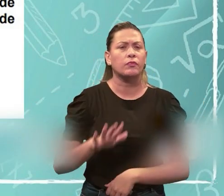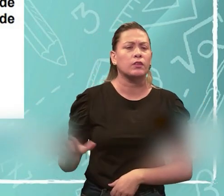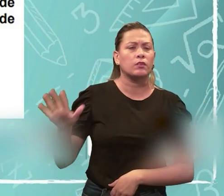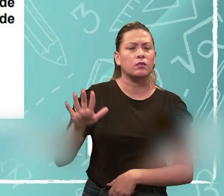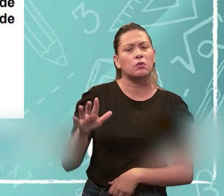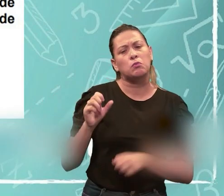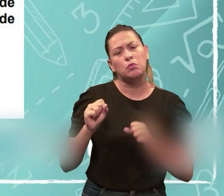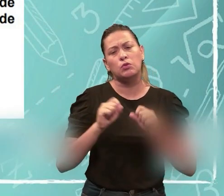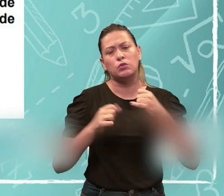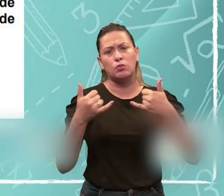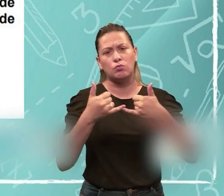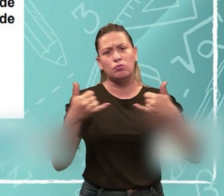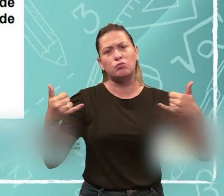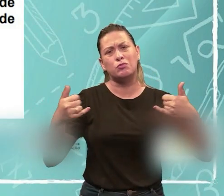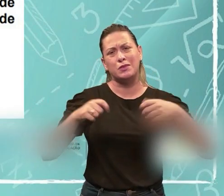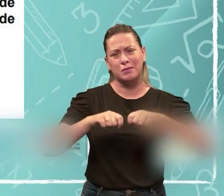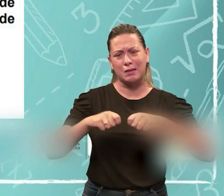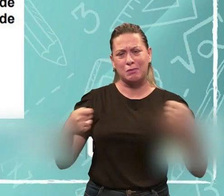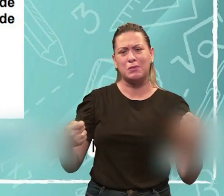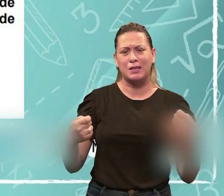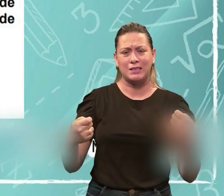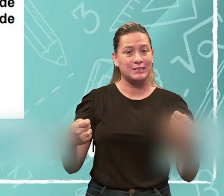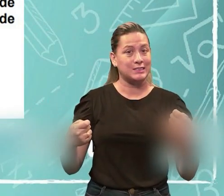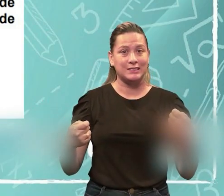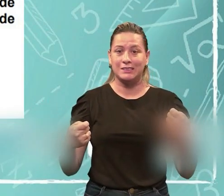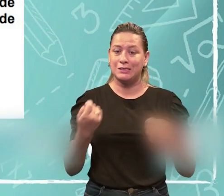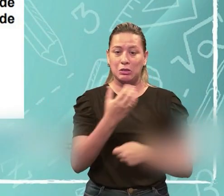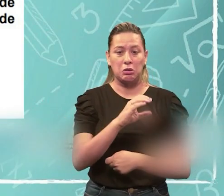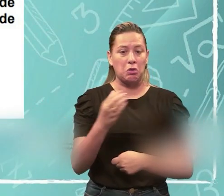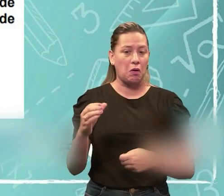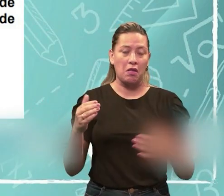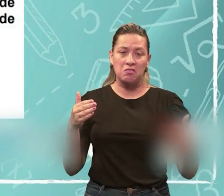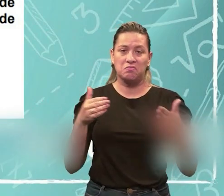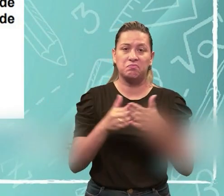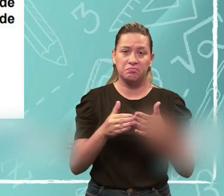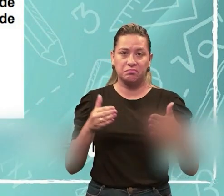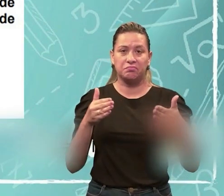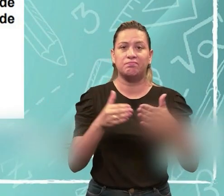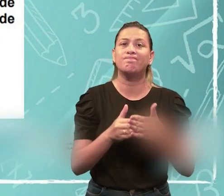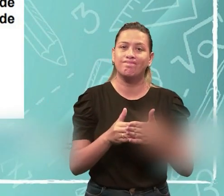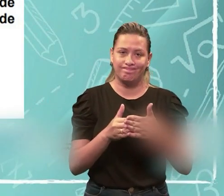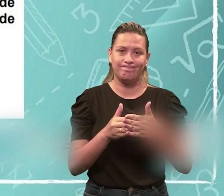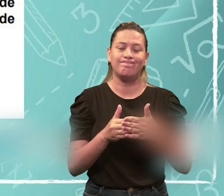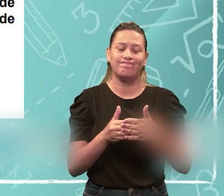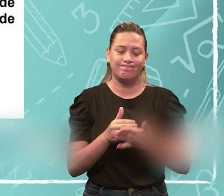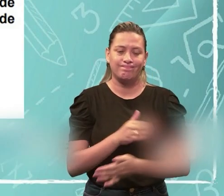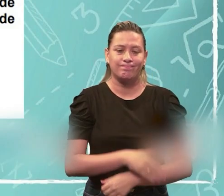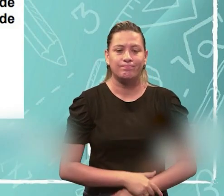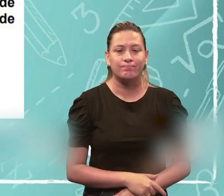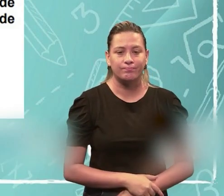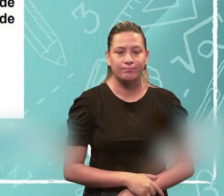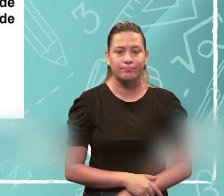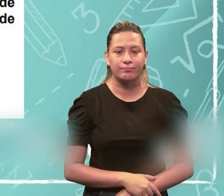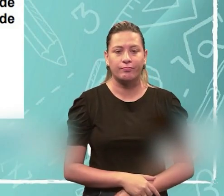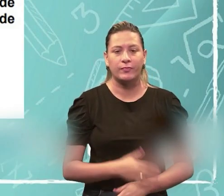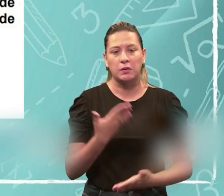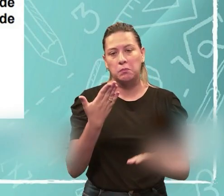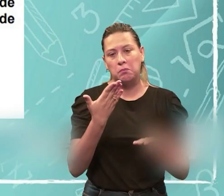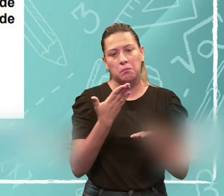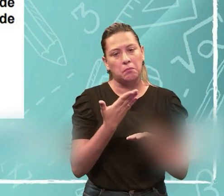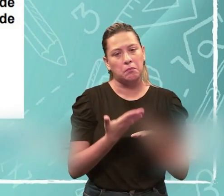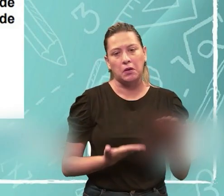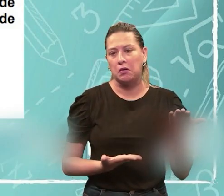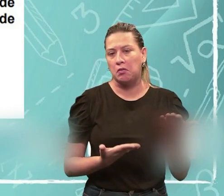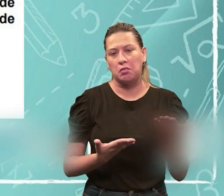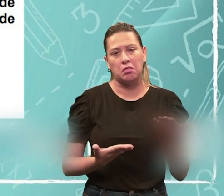geral. Pode ser um fio cortado, então, não está passando corrente, né, está aberto, teoricamente. Perda de